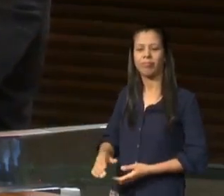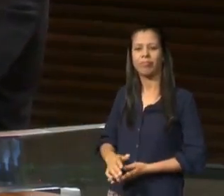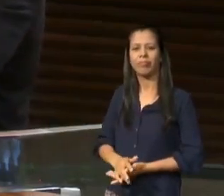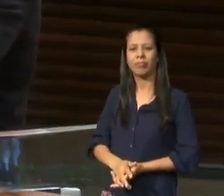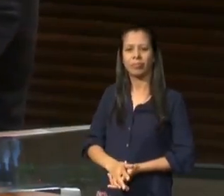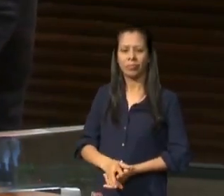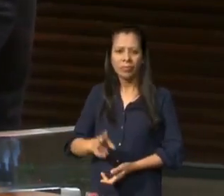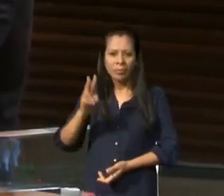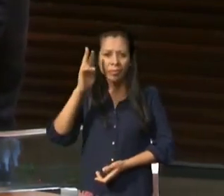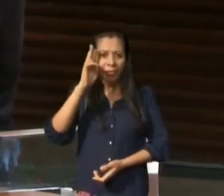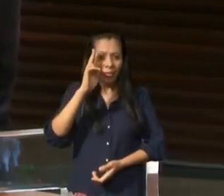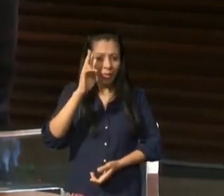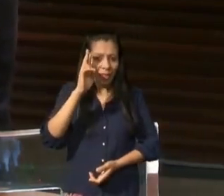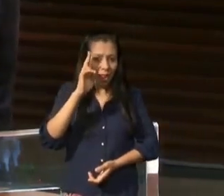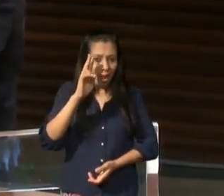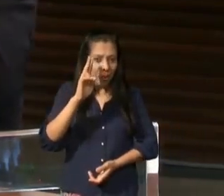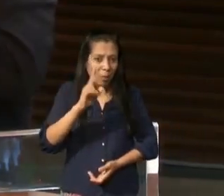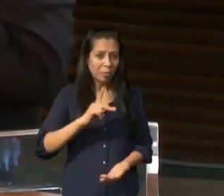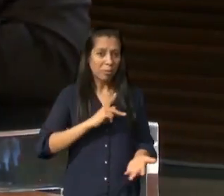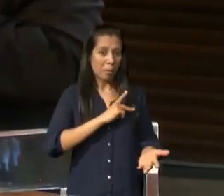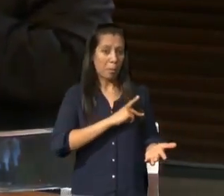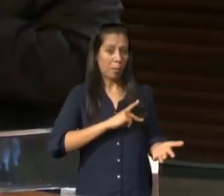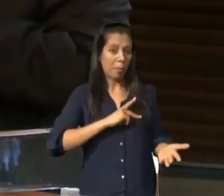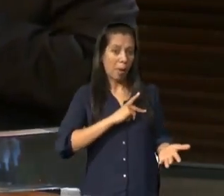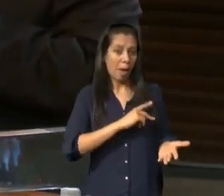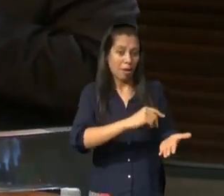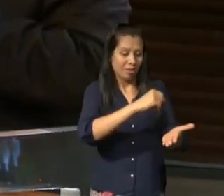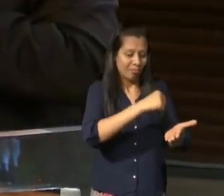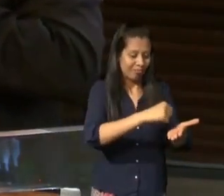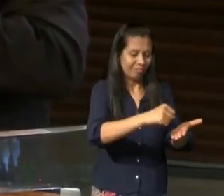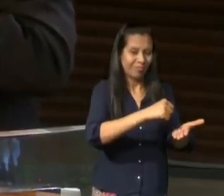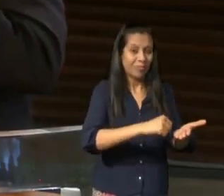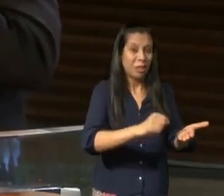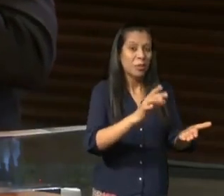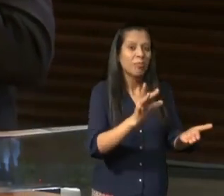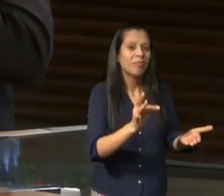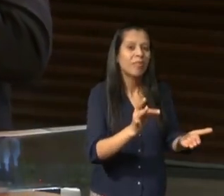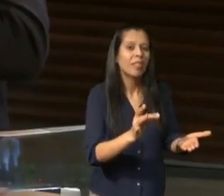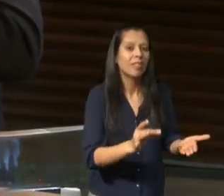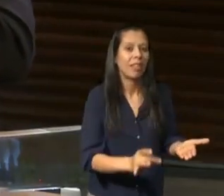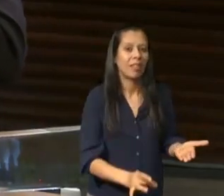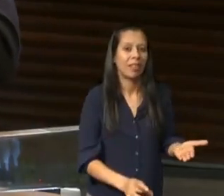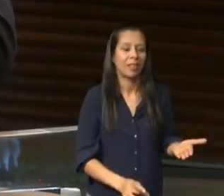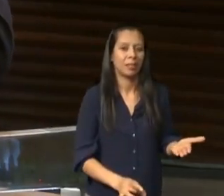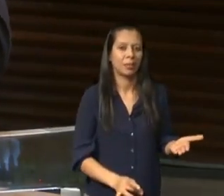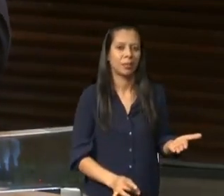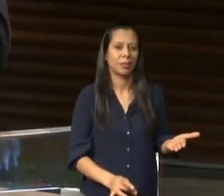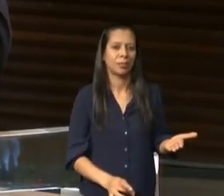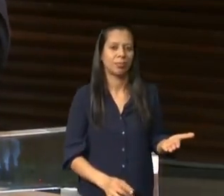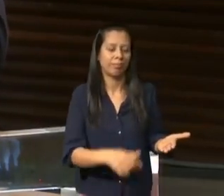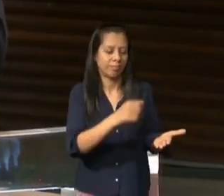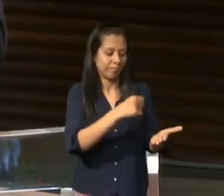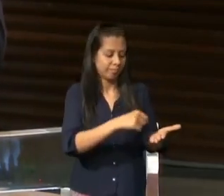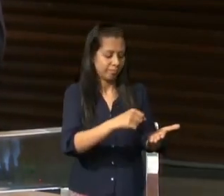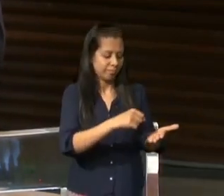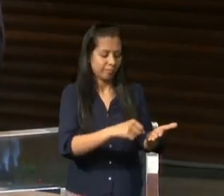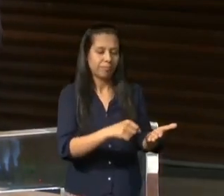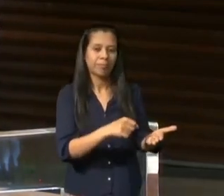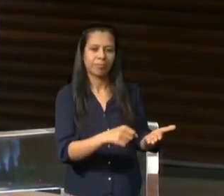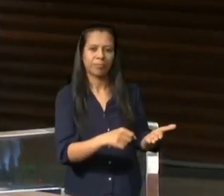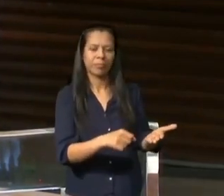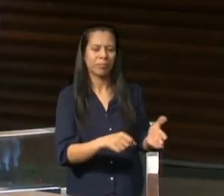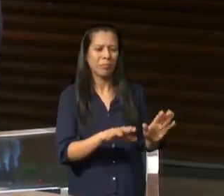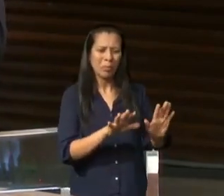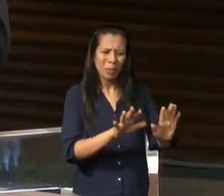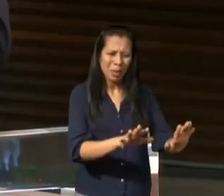falando aos irmãos de Corinto olha o verso 10 nem murmureis como alguns deles